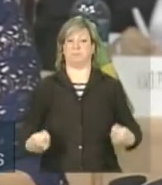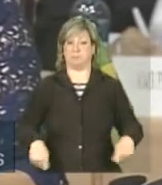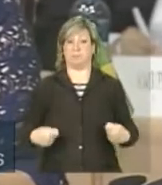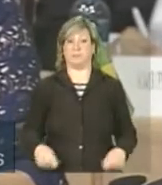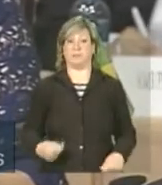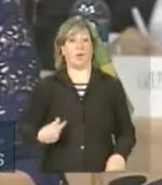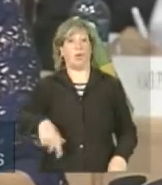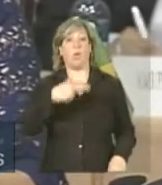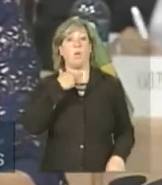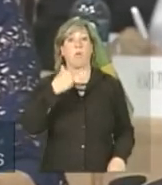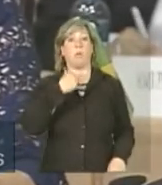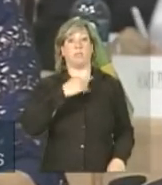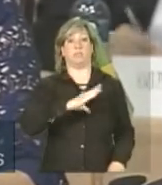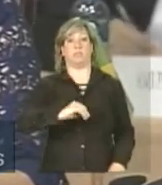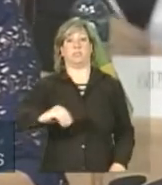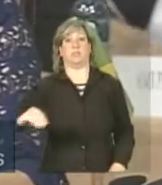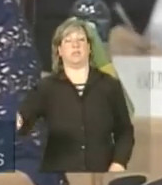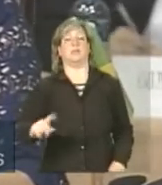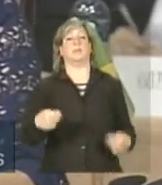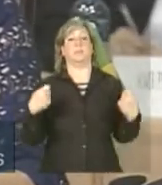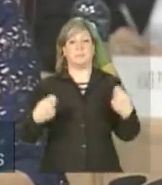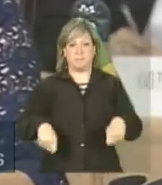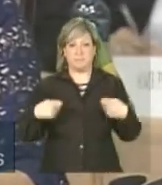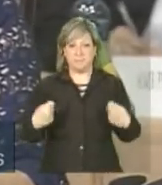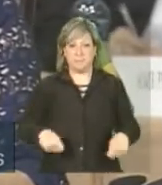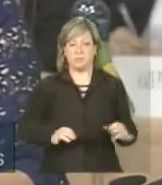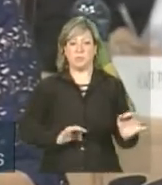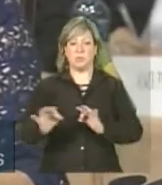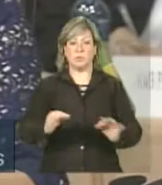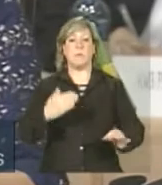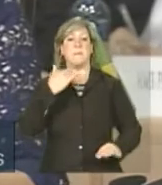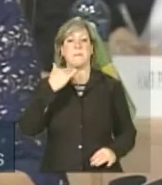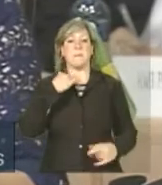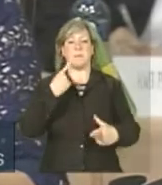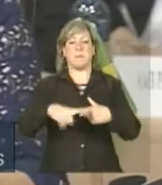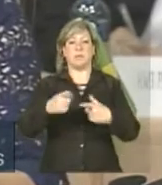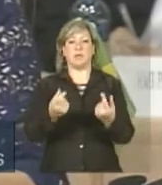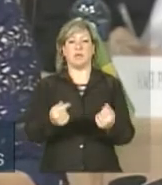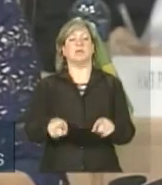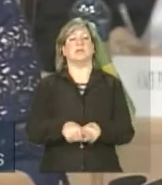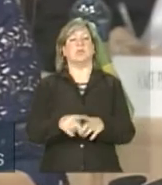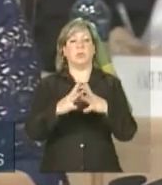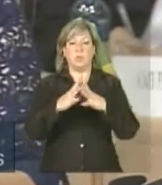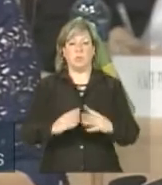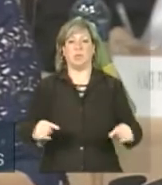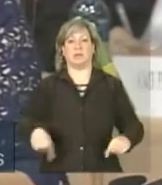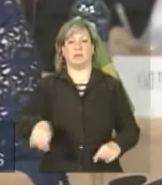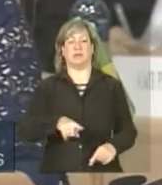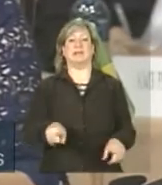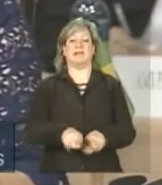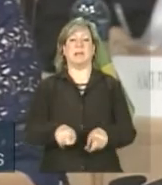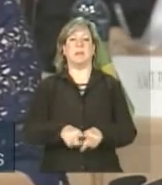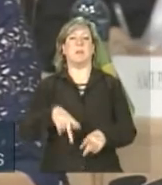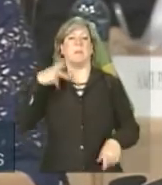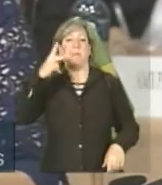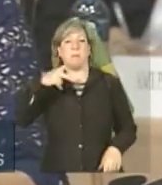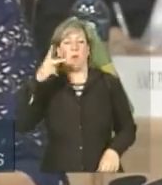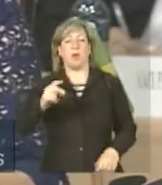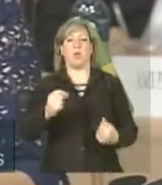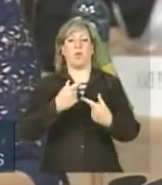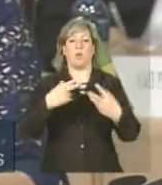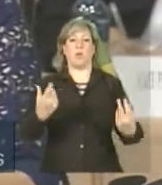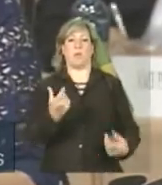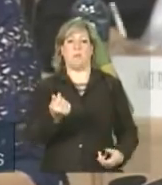inadiável a regulamentação do sistema financeiro. É fundamental, por fim, a políticas monetárias